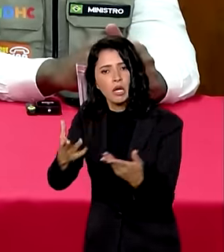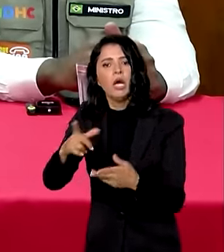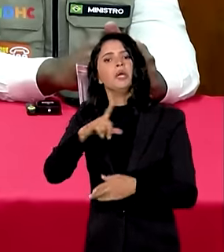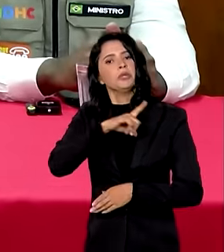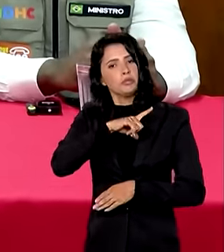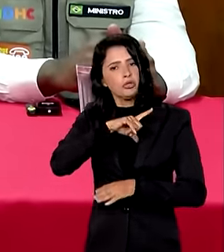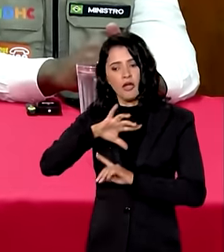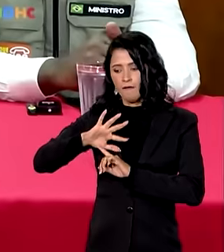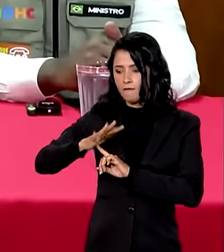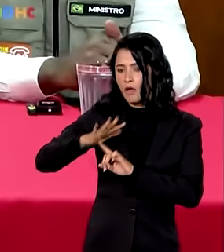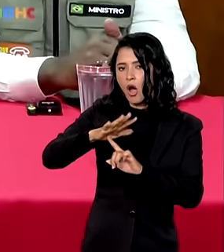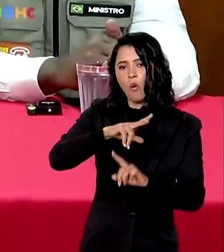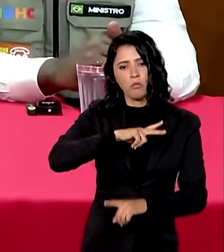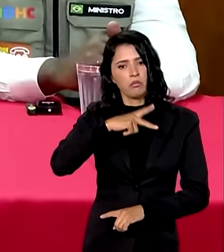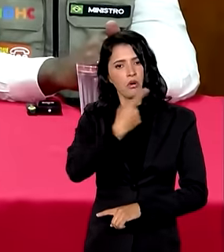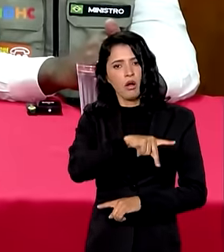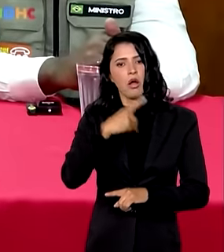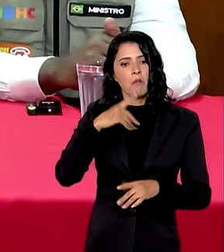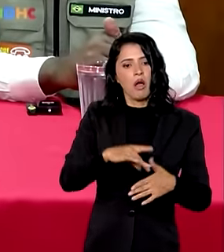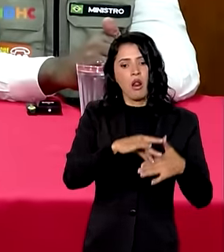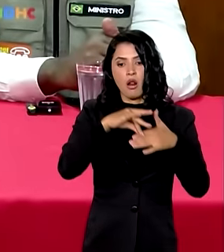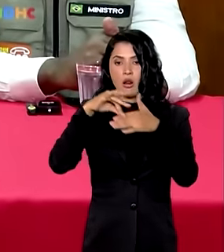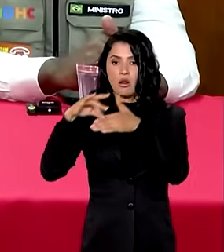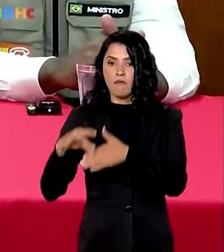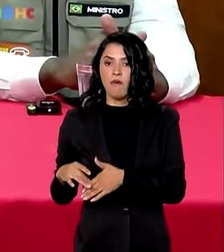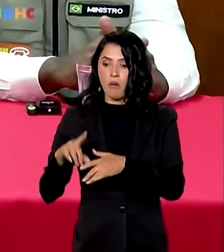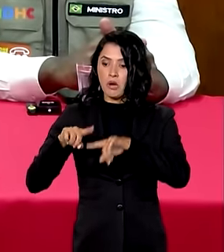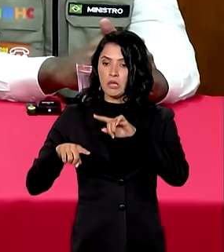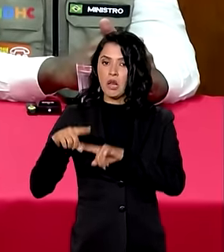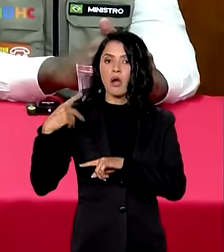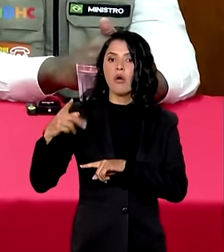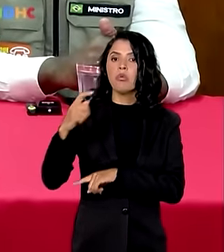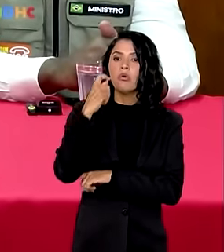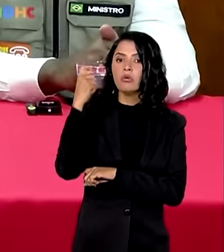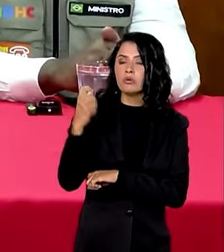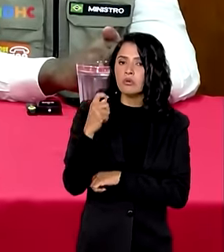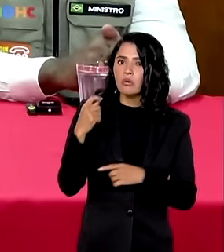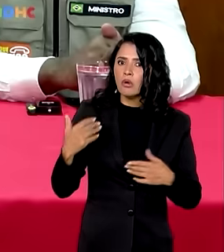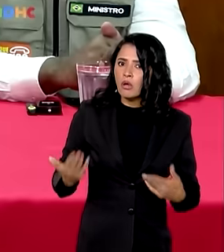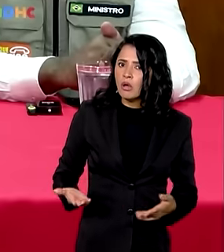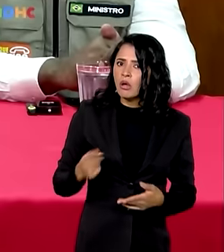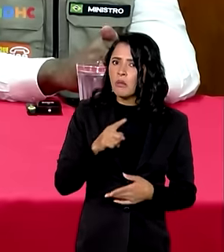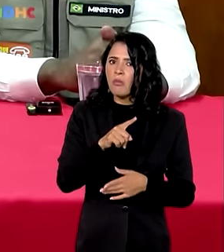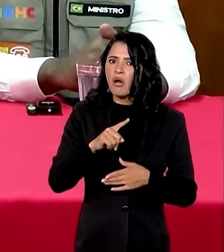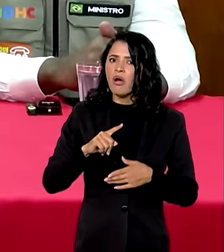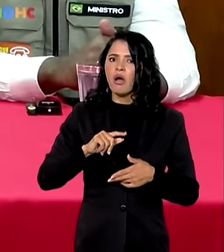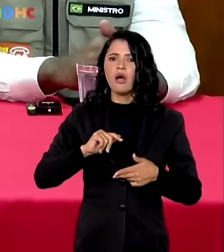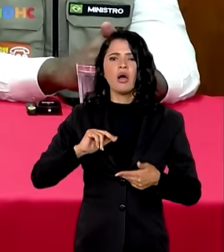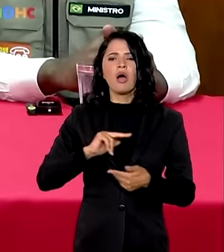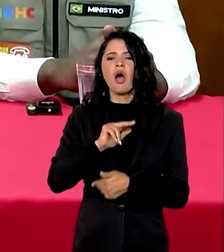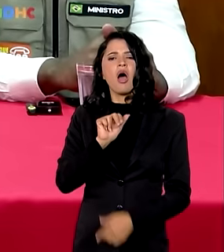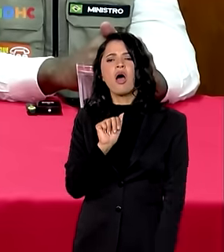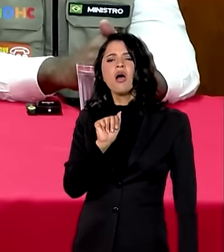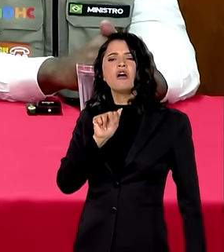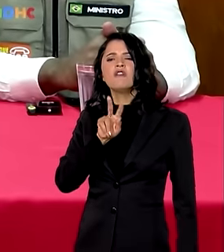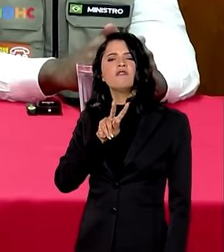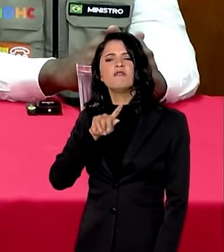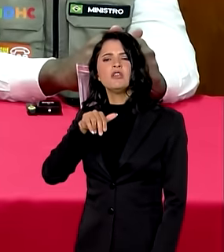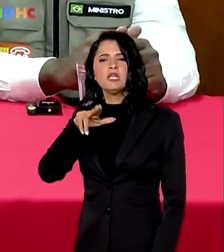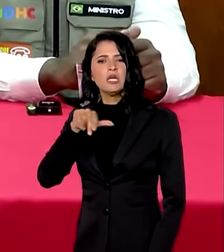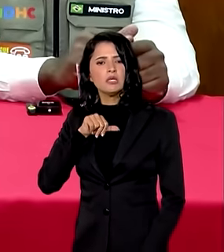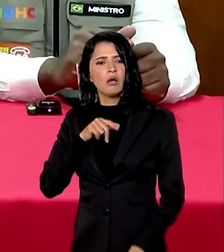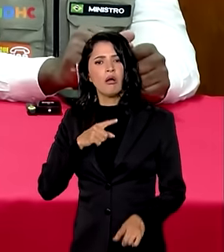particulares para trazer todo esse material para o Rio Grande do Sul, mas que a Anvisa estava